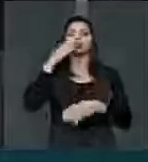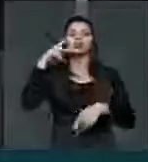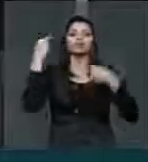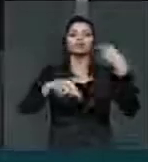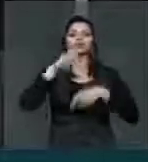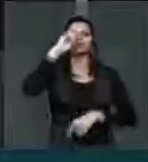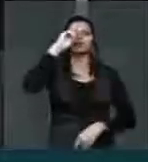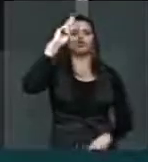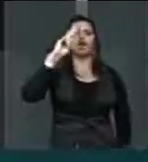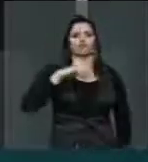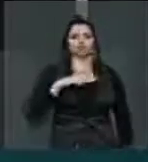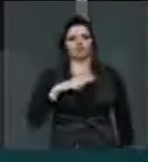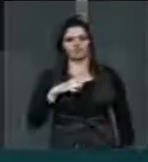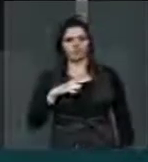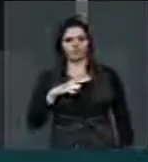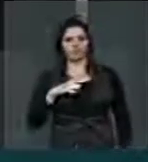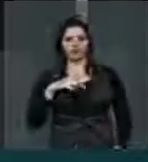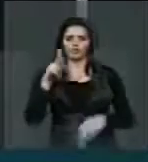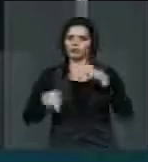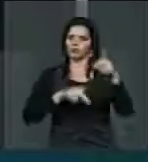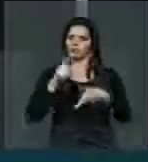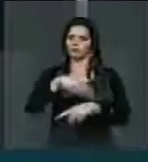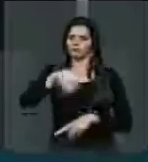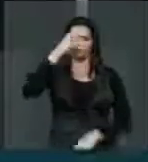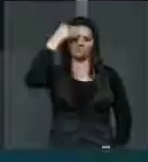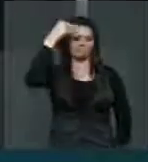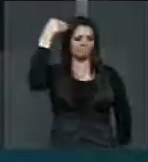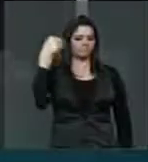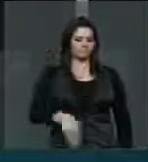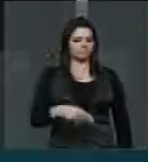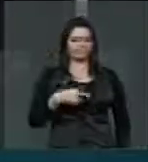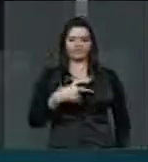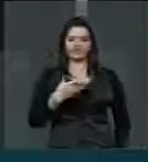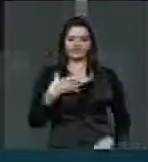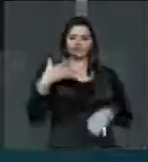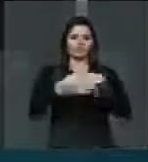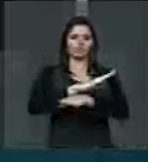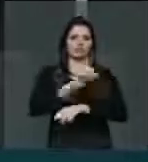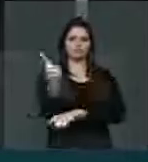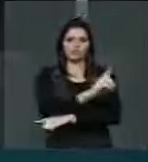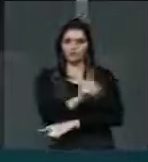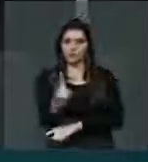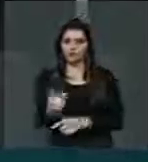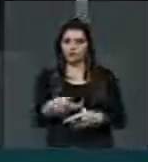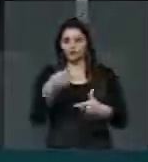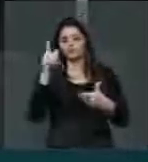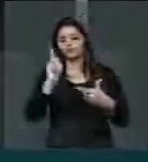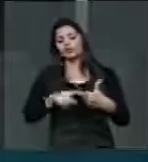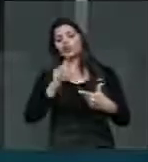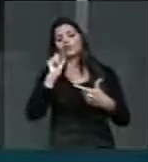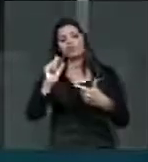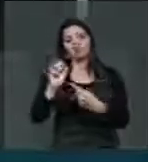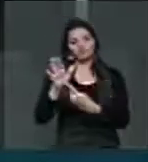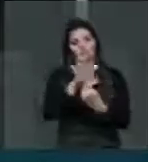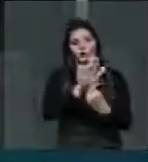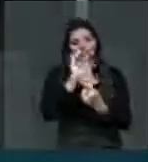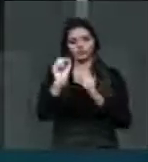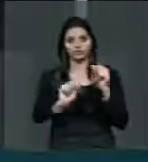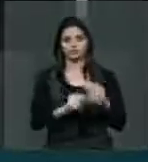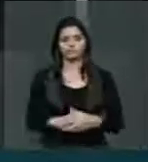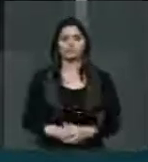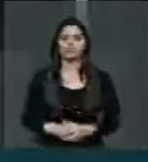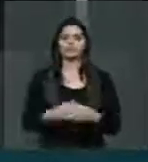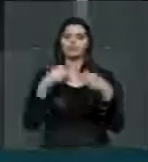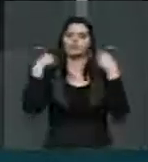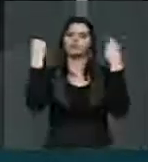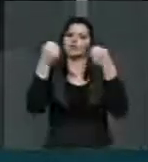donos no país e a população está ausente. A segunda indicação, o